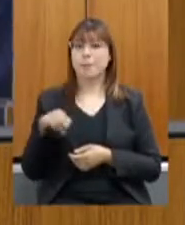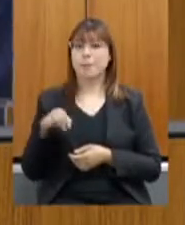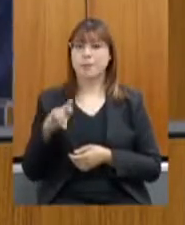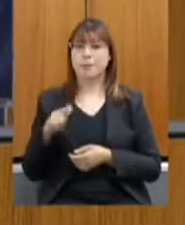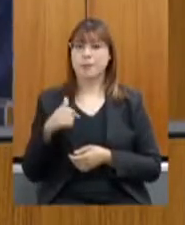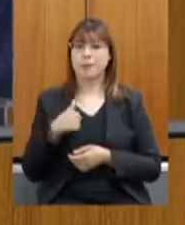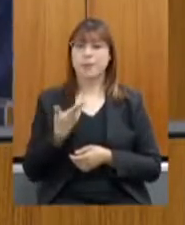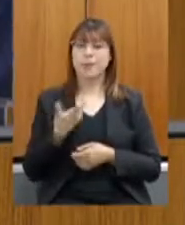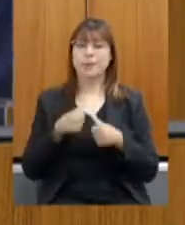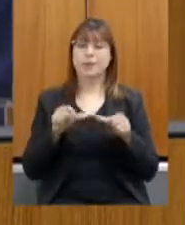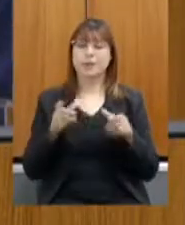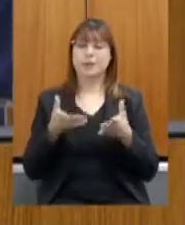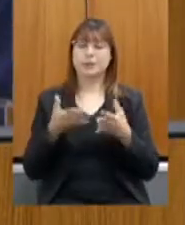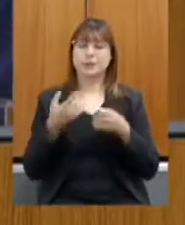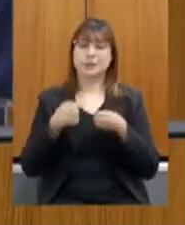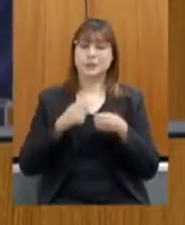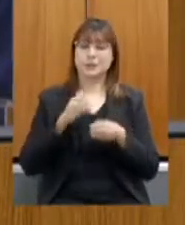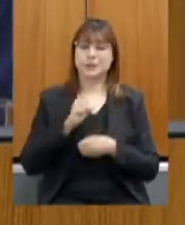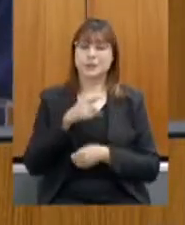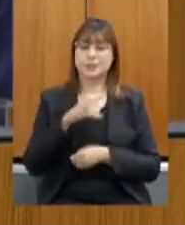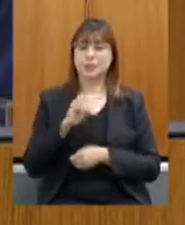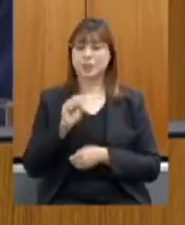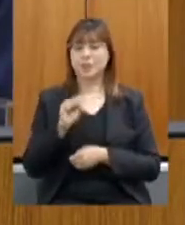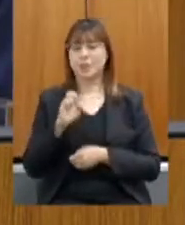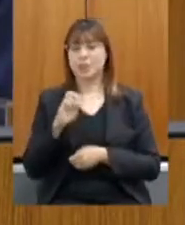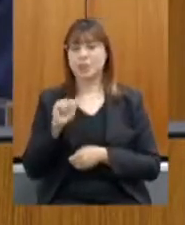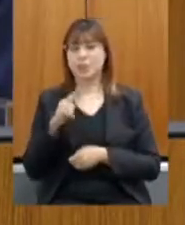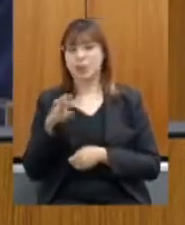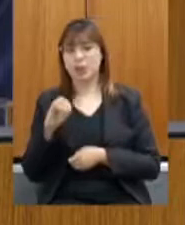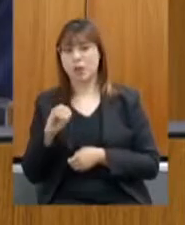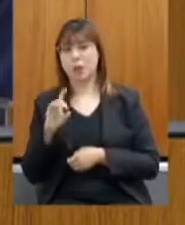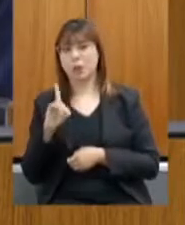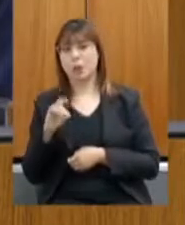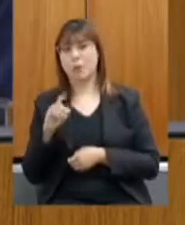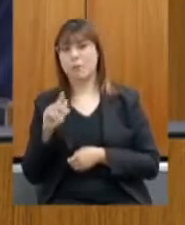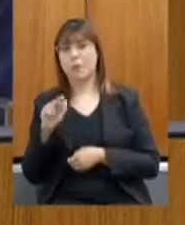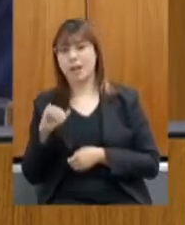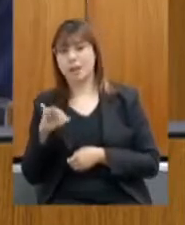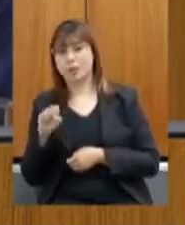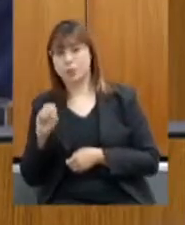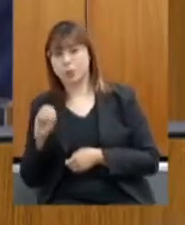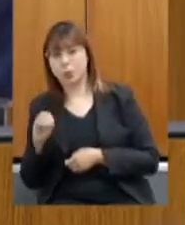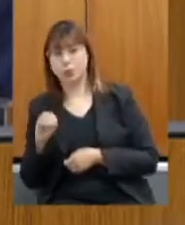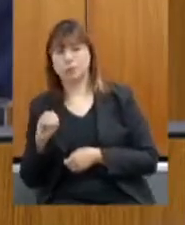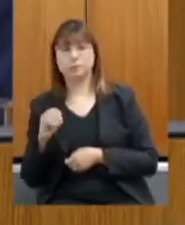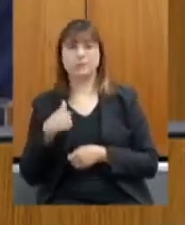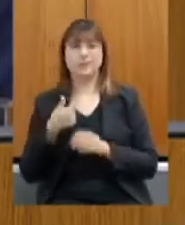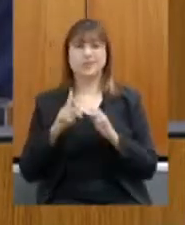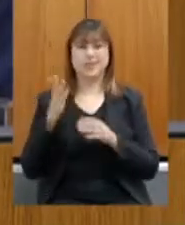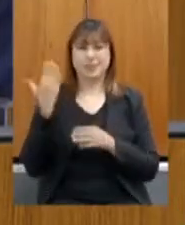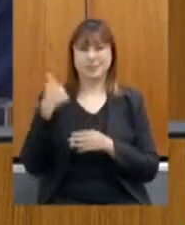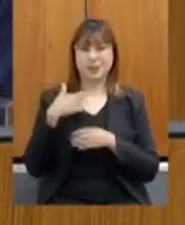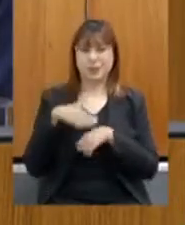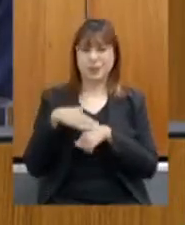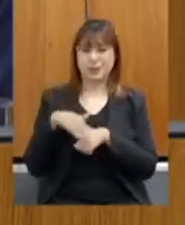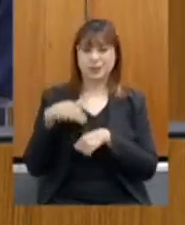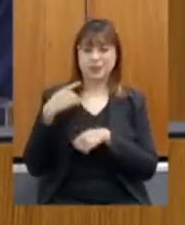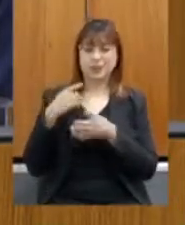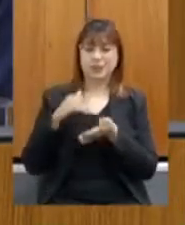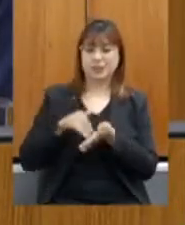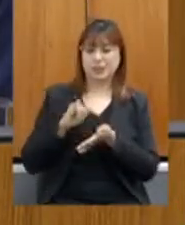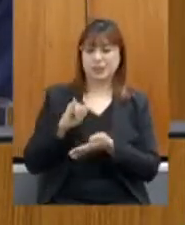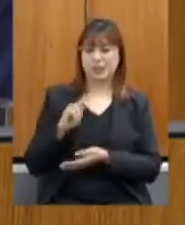São Sebastião do Paraíso na parte da manhã. Eu já tinha falado outras vezes, inclusive com o secretário Igor e com o próprio